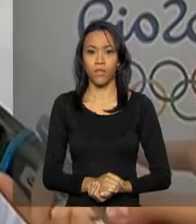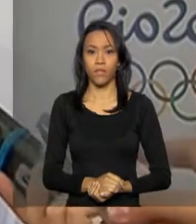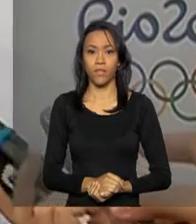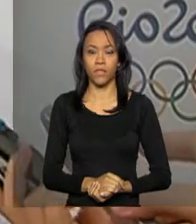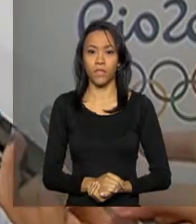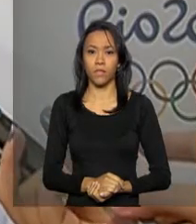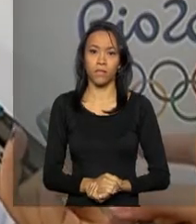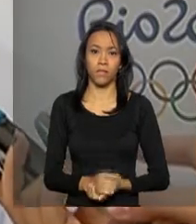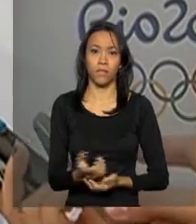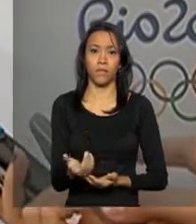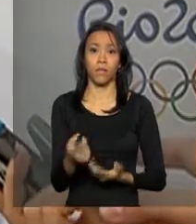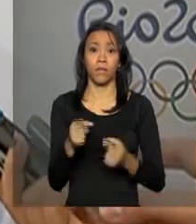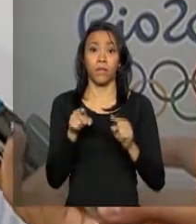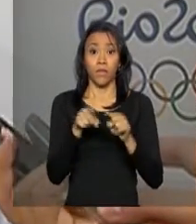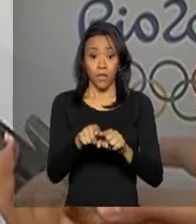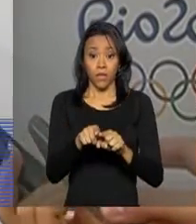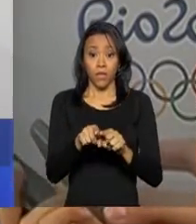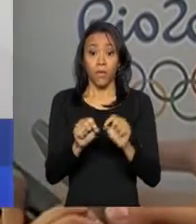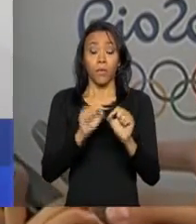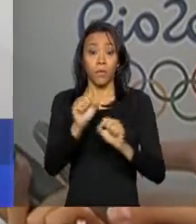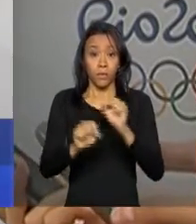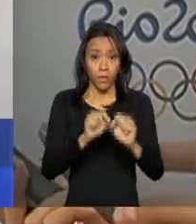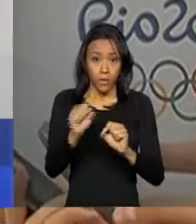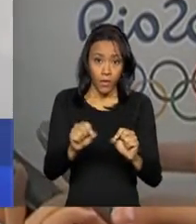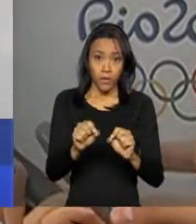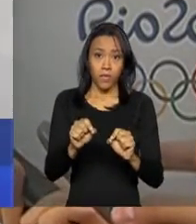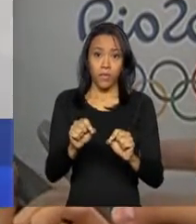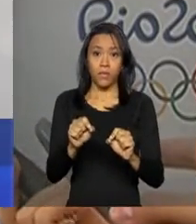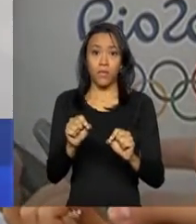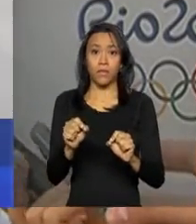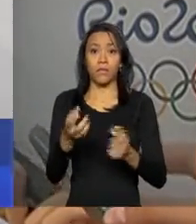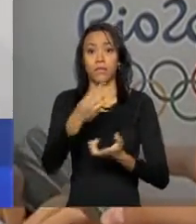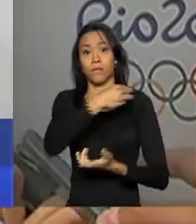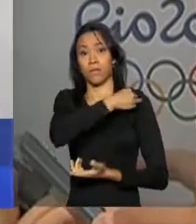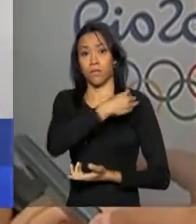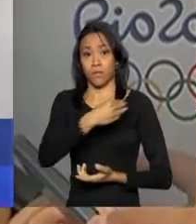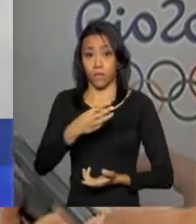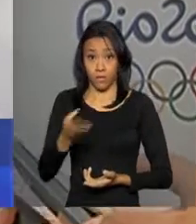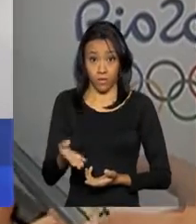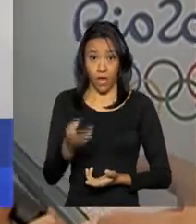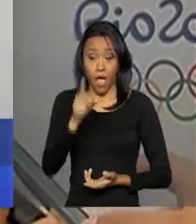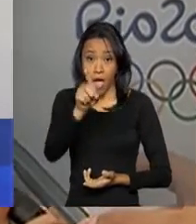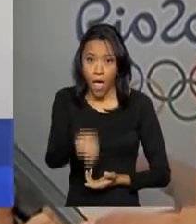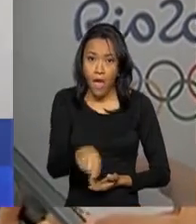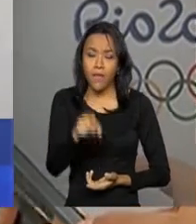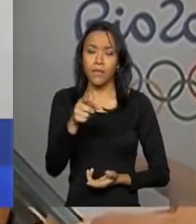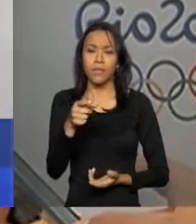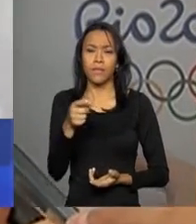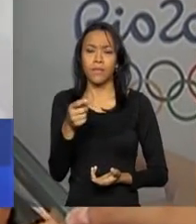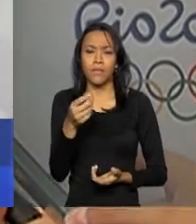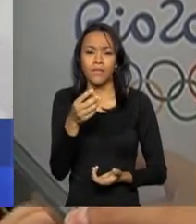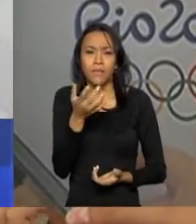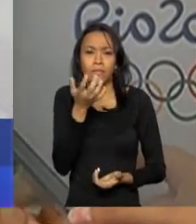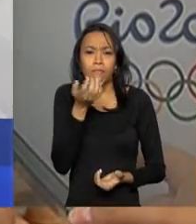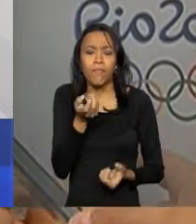Essas duas boias funcionam com energia solar e elas são altamente sensíveis.